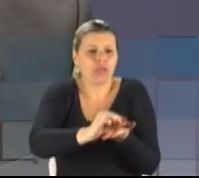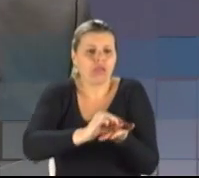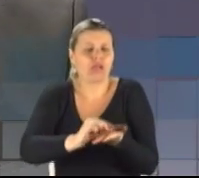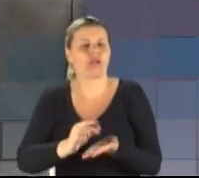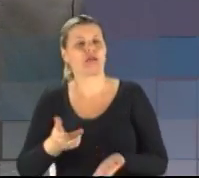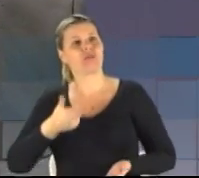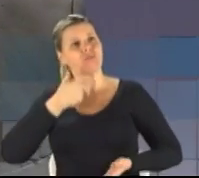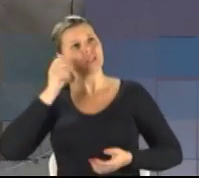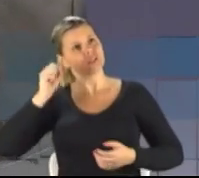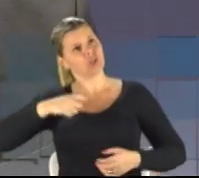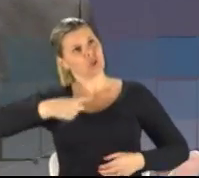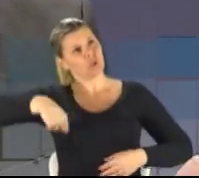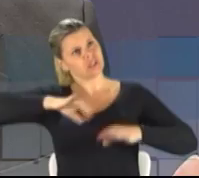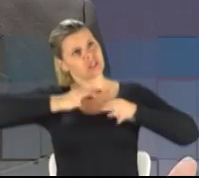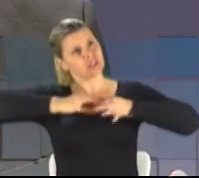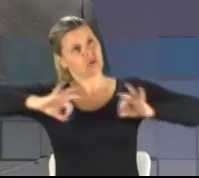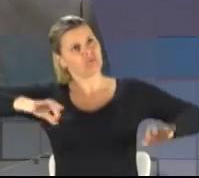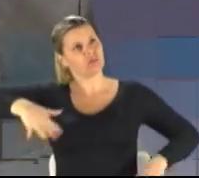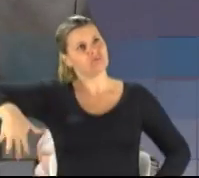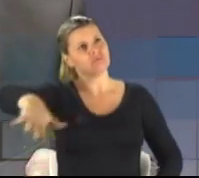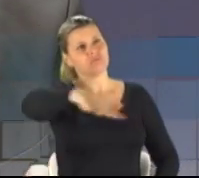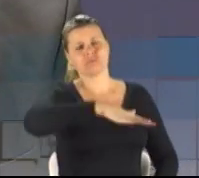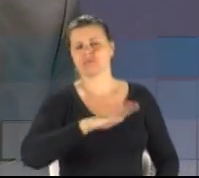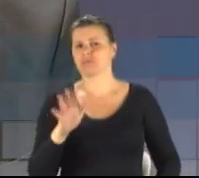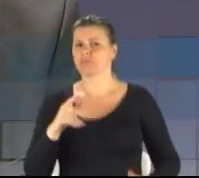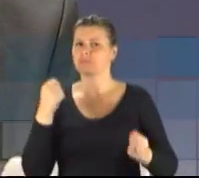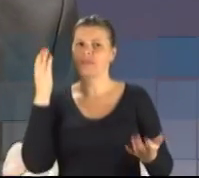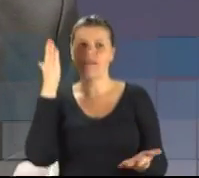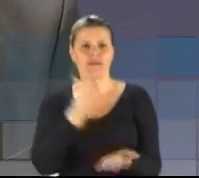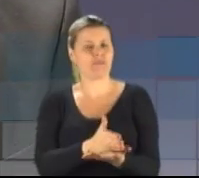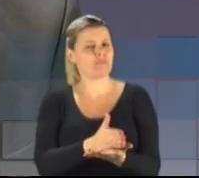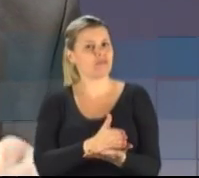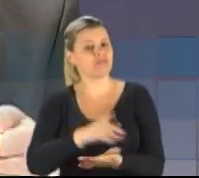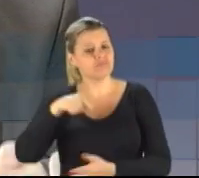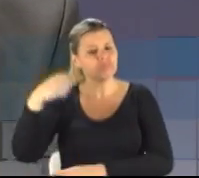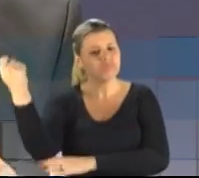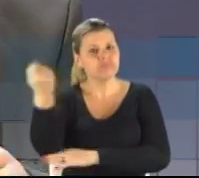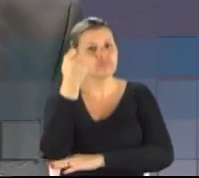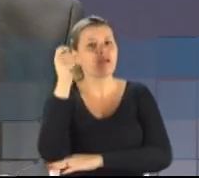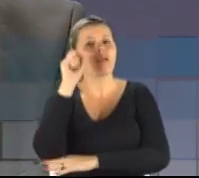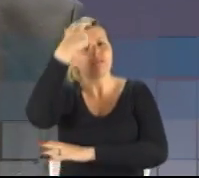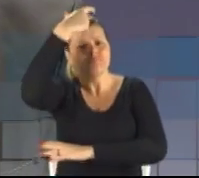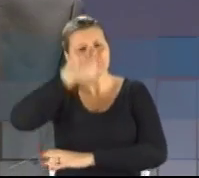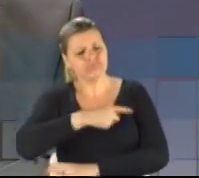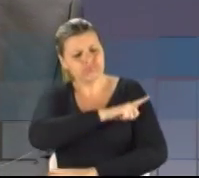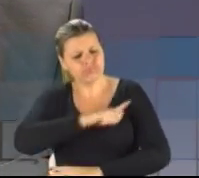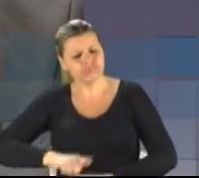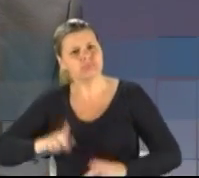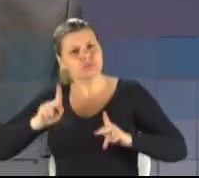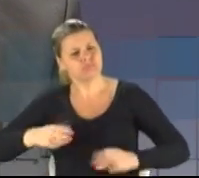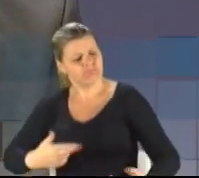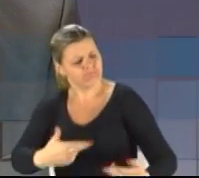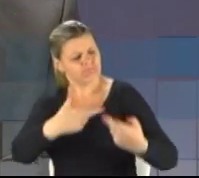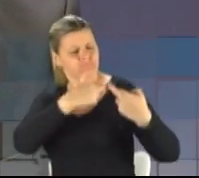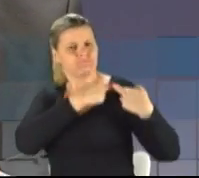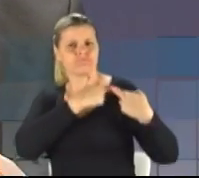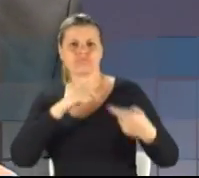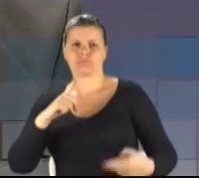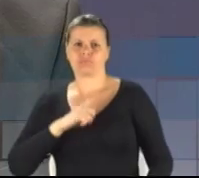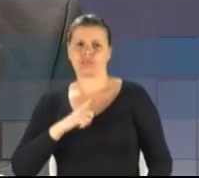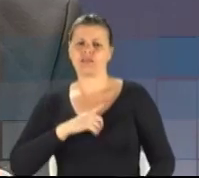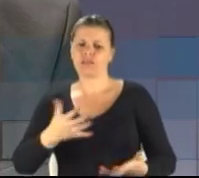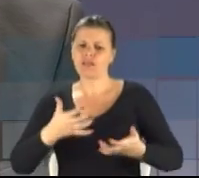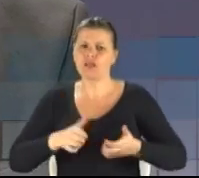salvadores da pátria. Isso tem que acabar. O Rio Grande do Sul tem que ser governado por pessoas comprometidas, Gabi, com a